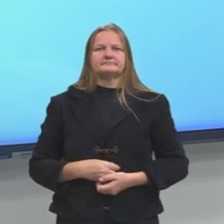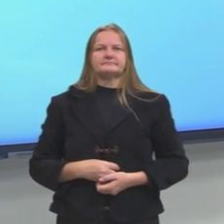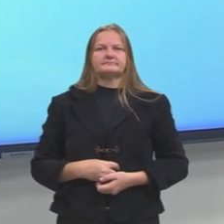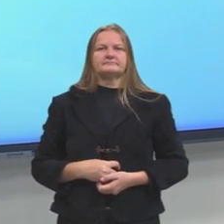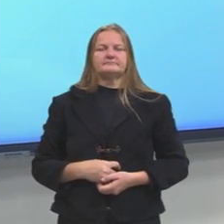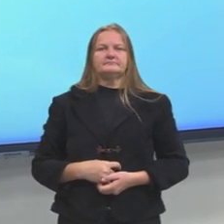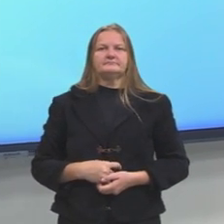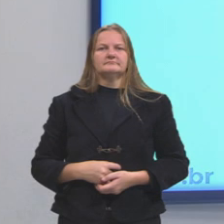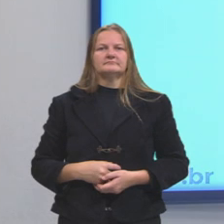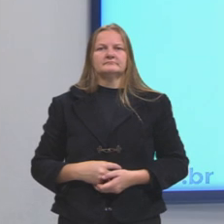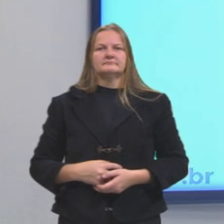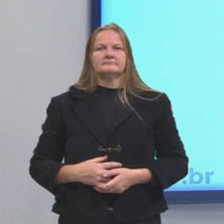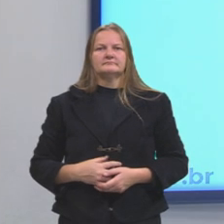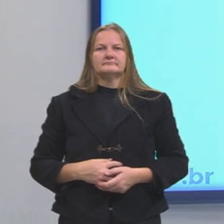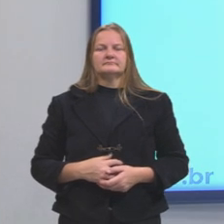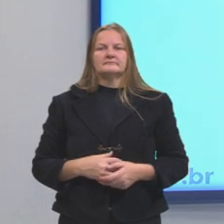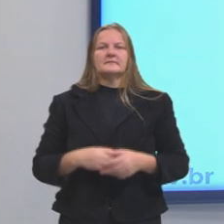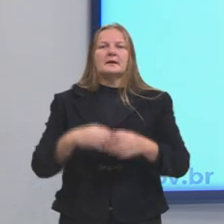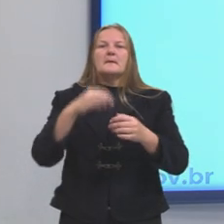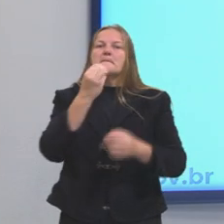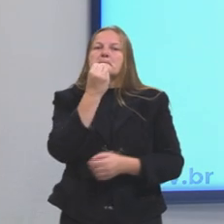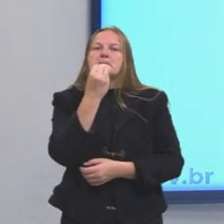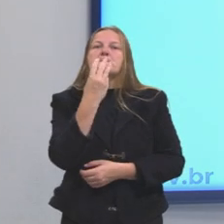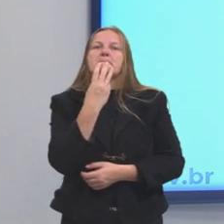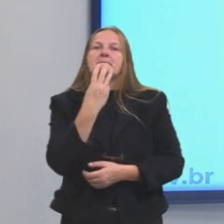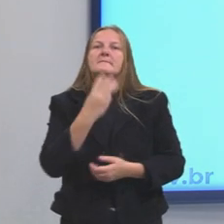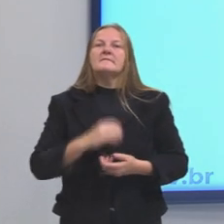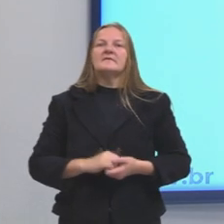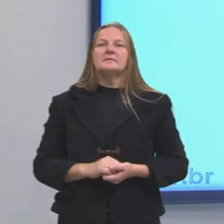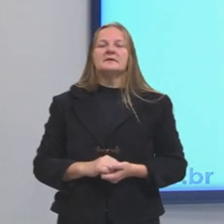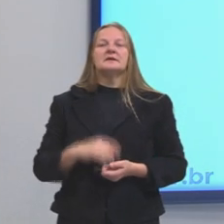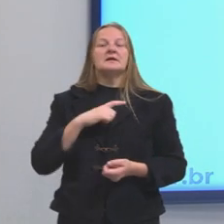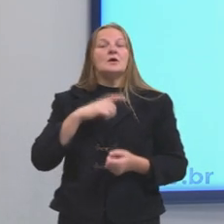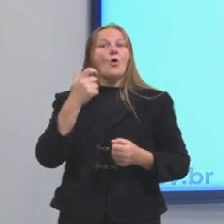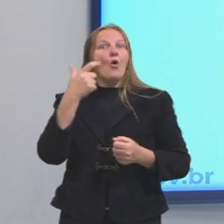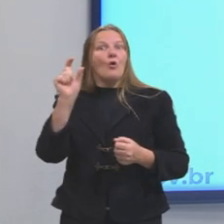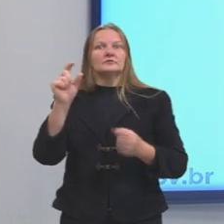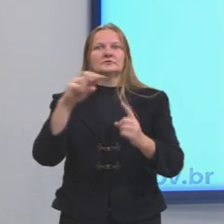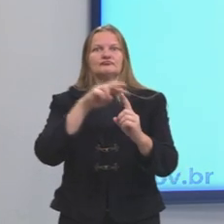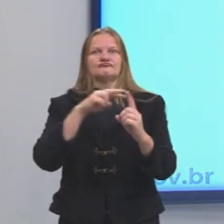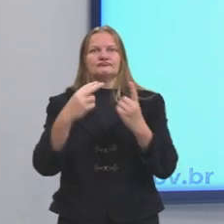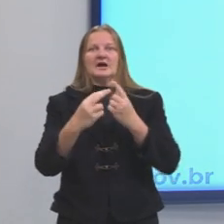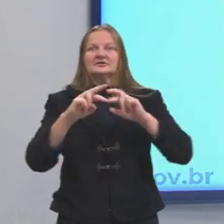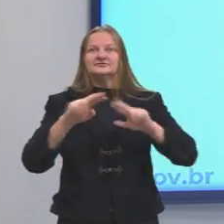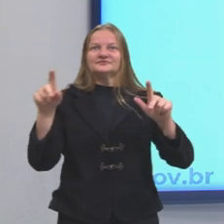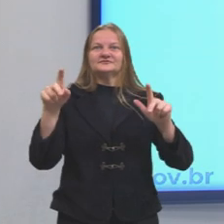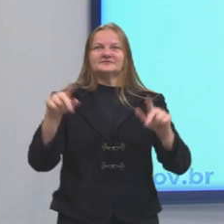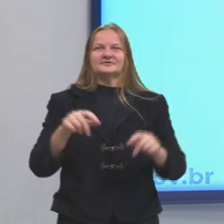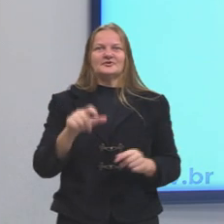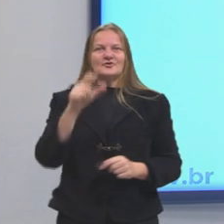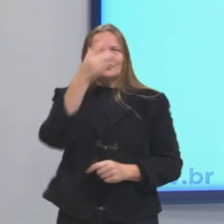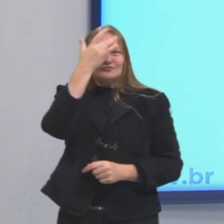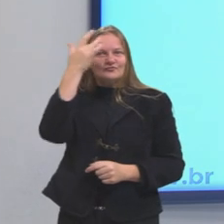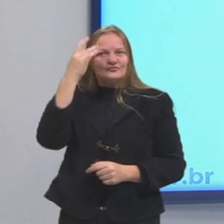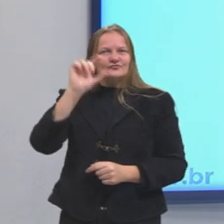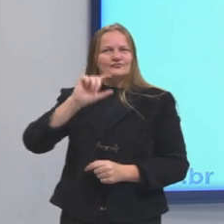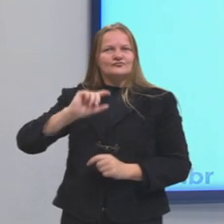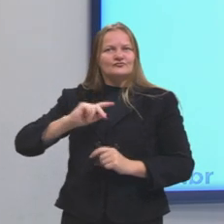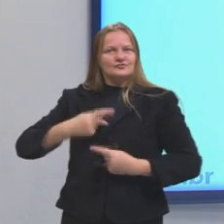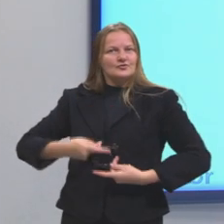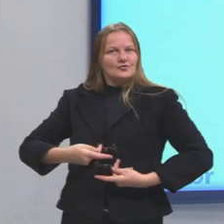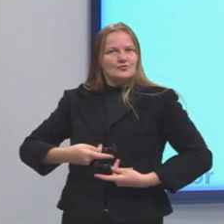Já o Max Weber, já o Max Weber vai ter uma outra perspectiva. O ser humano, a ação social,